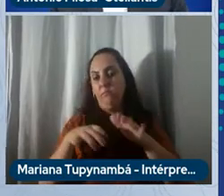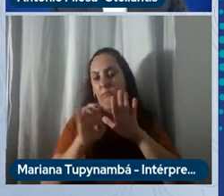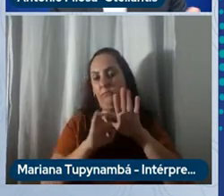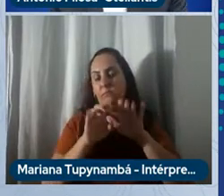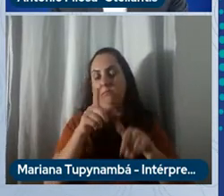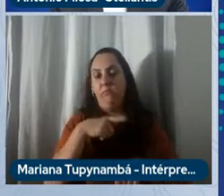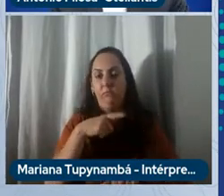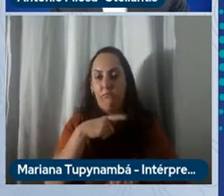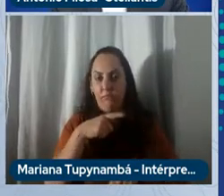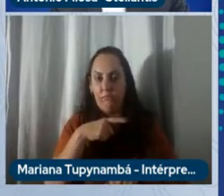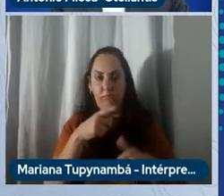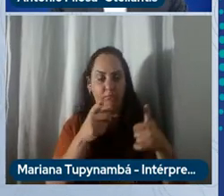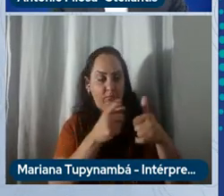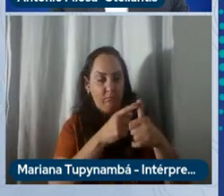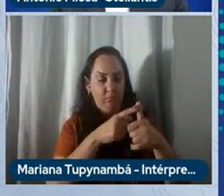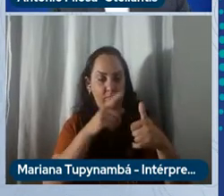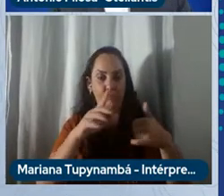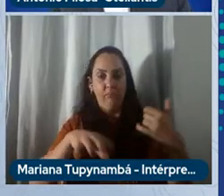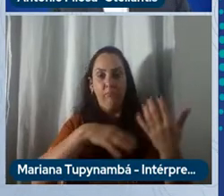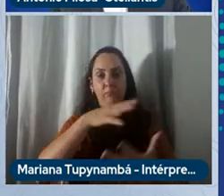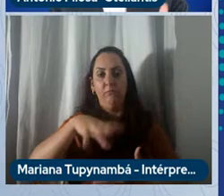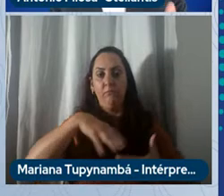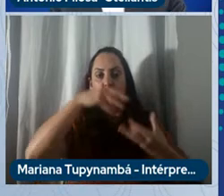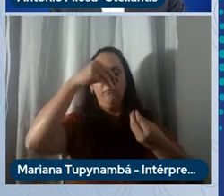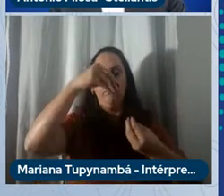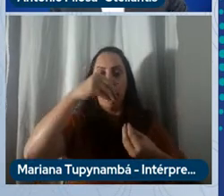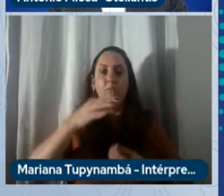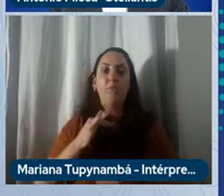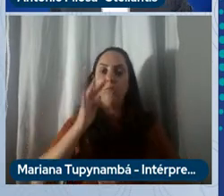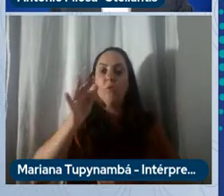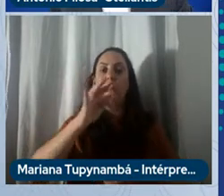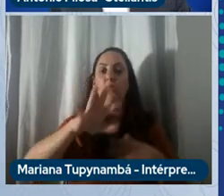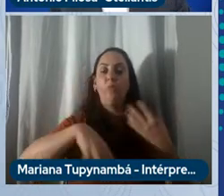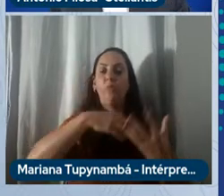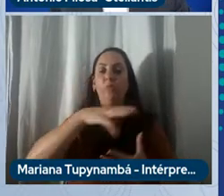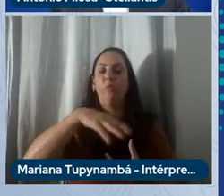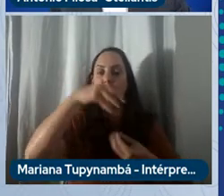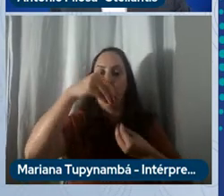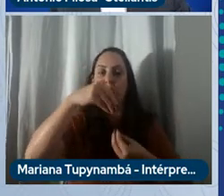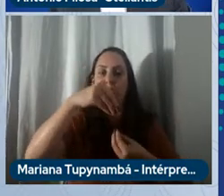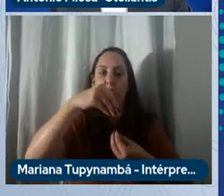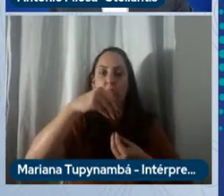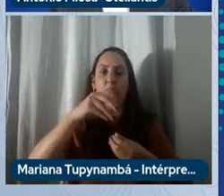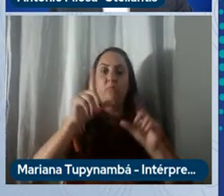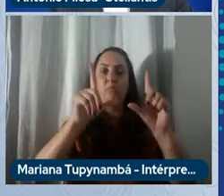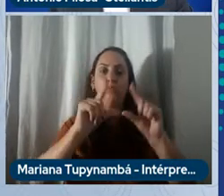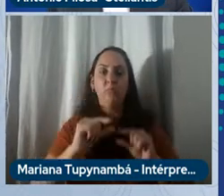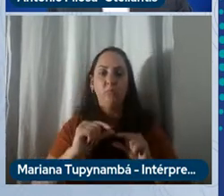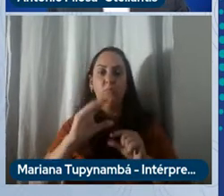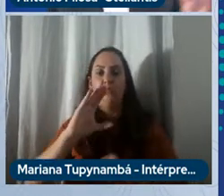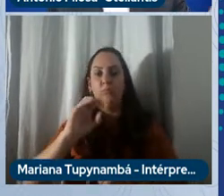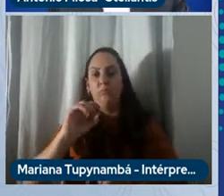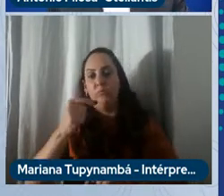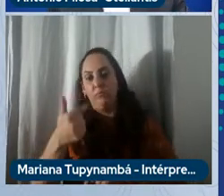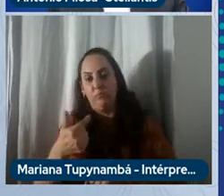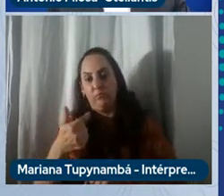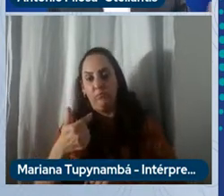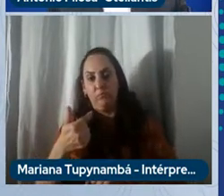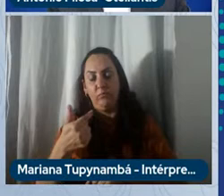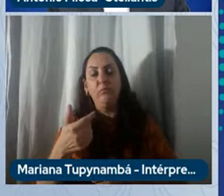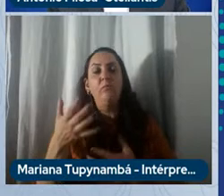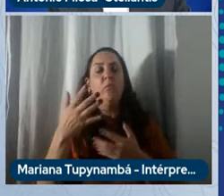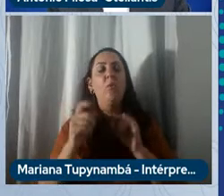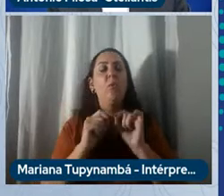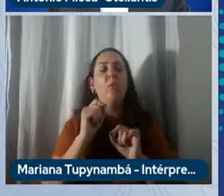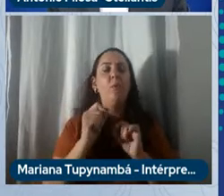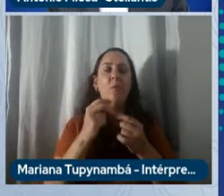sustentabilidade futuro sustentável então redução de emissão de CO2 nós queremos com respeito o que fizemos